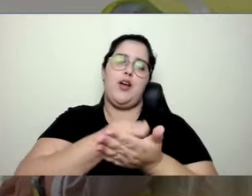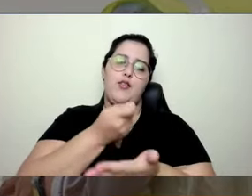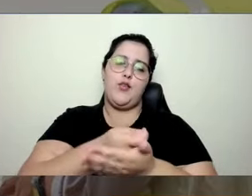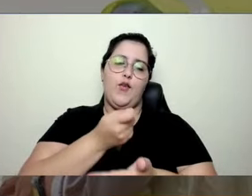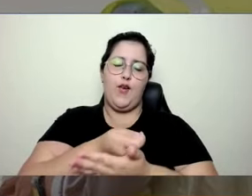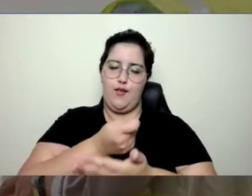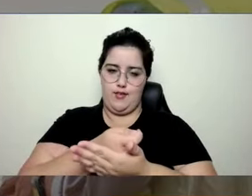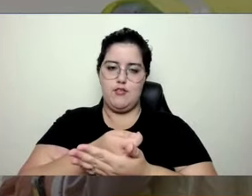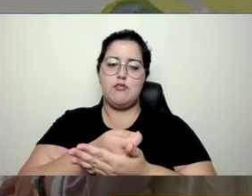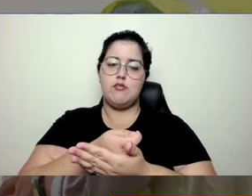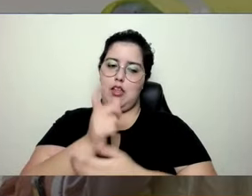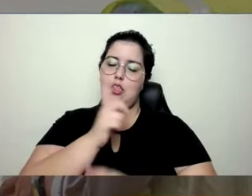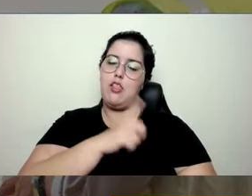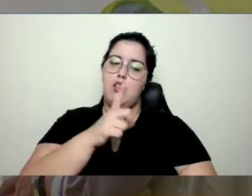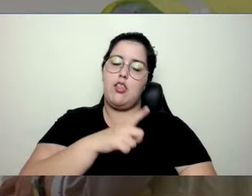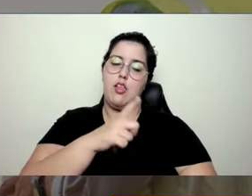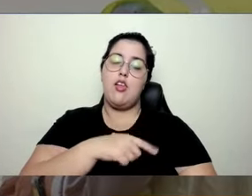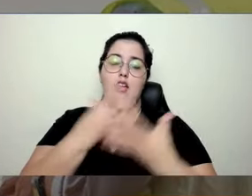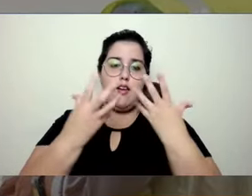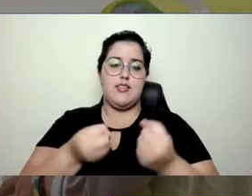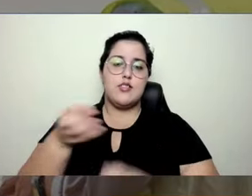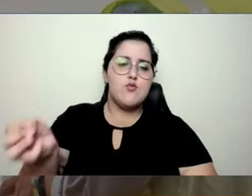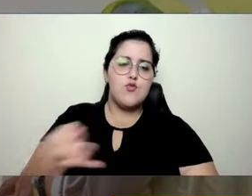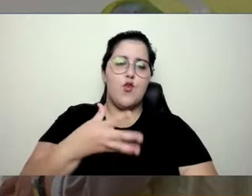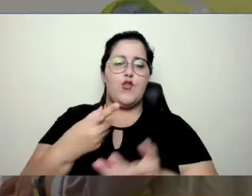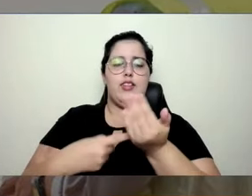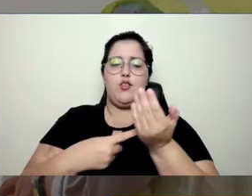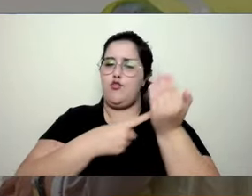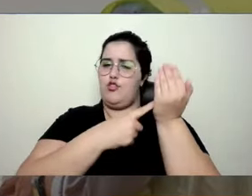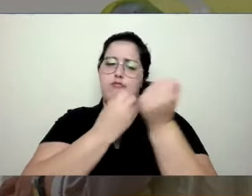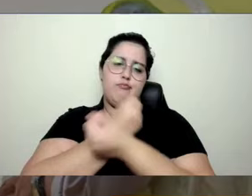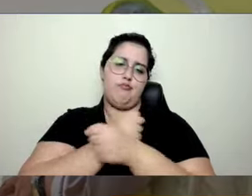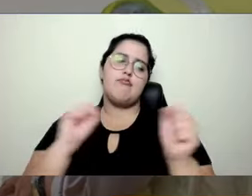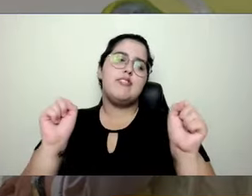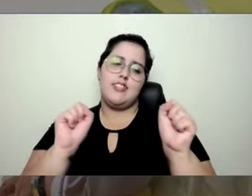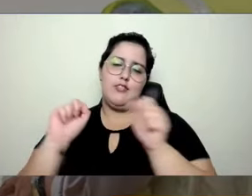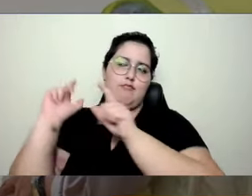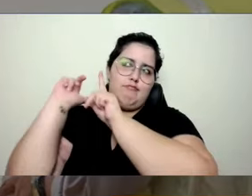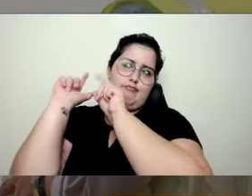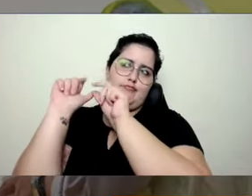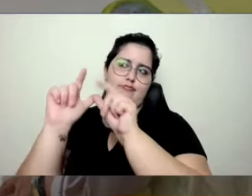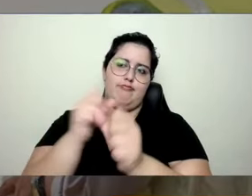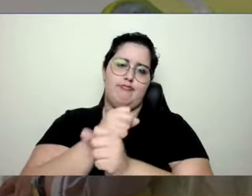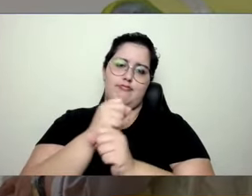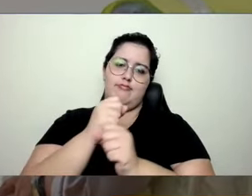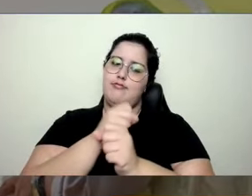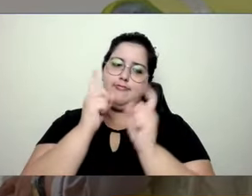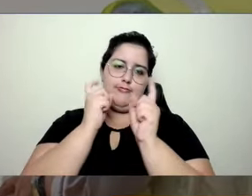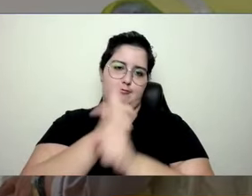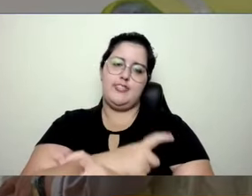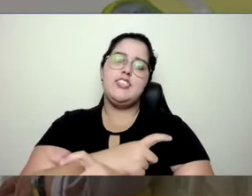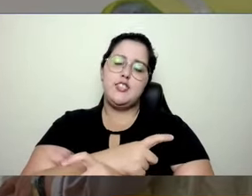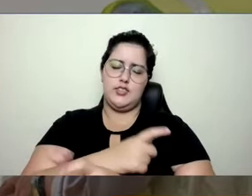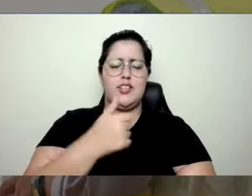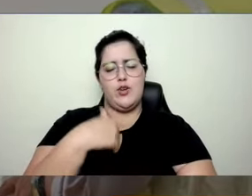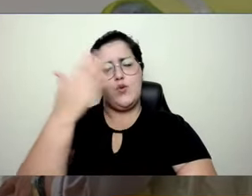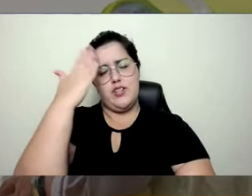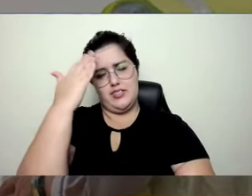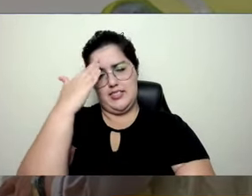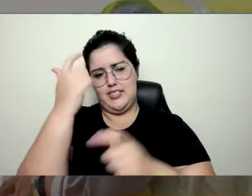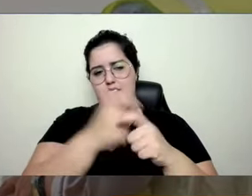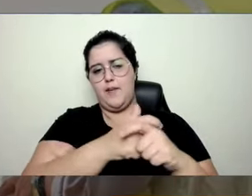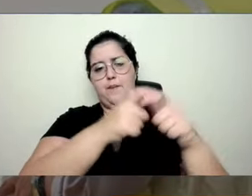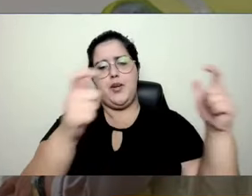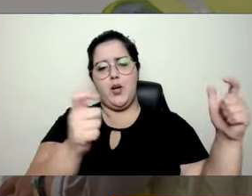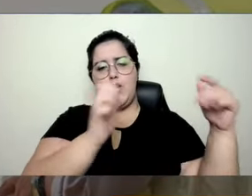elas vão ter que seguir, entrar na parte de tecnologia, isso não tem como, né, eu sei que muitas das empresas já estão investindo aí